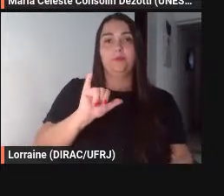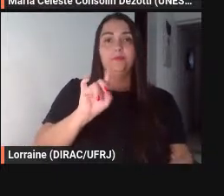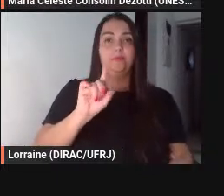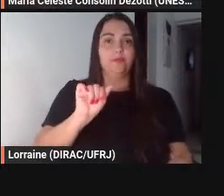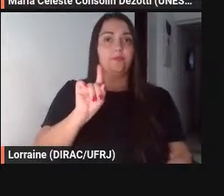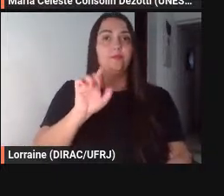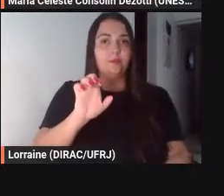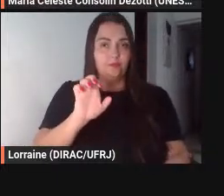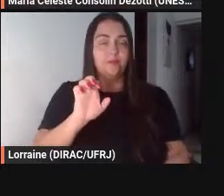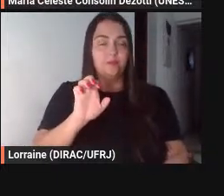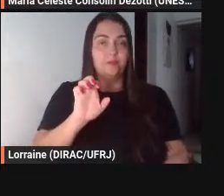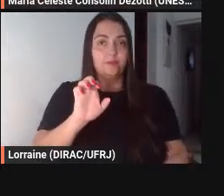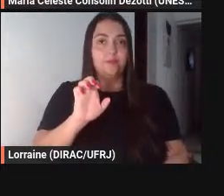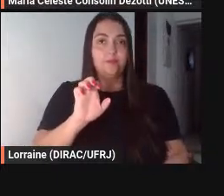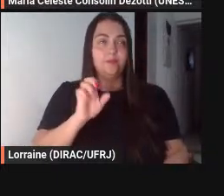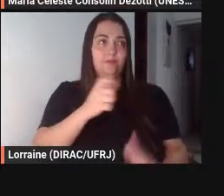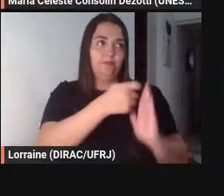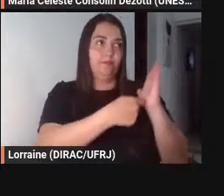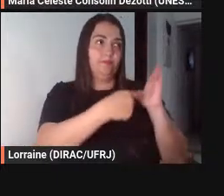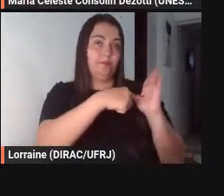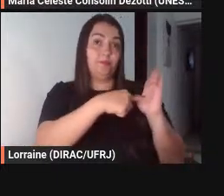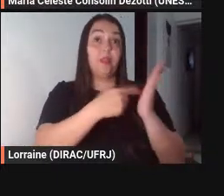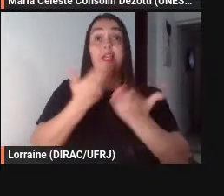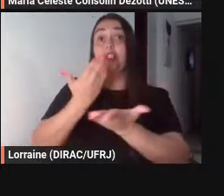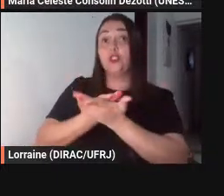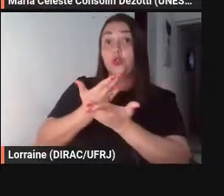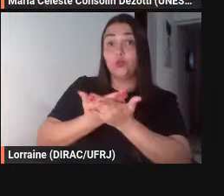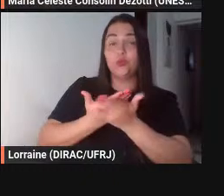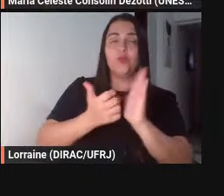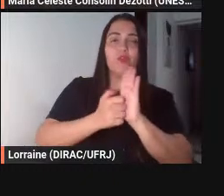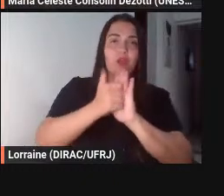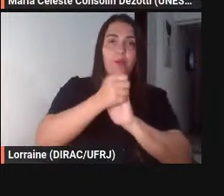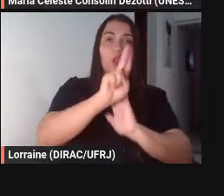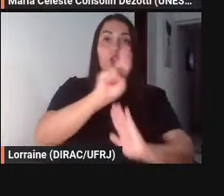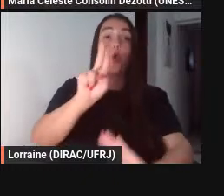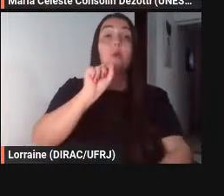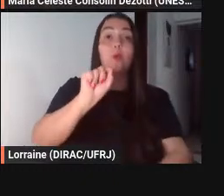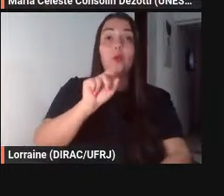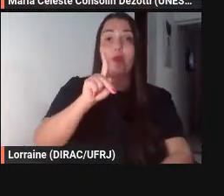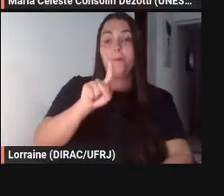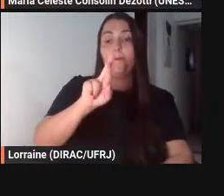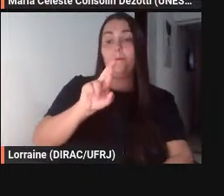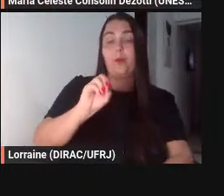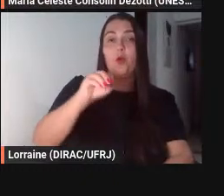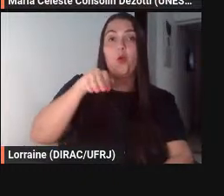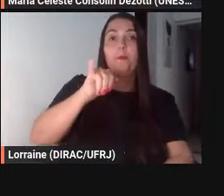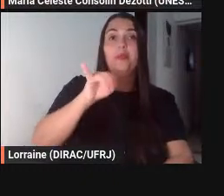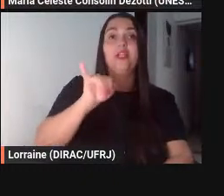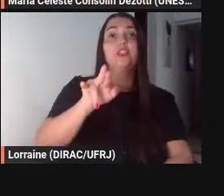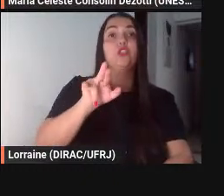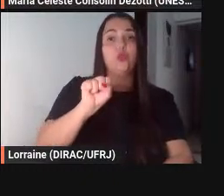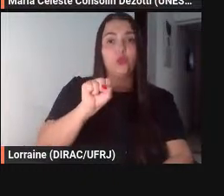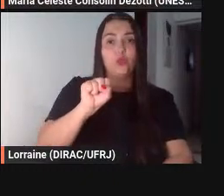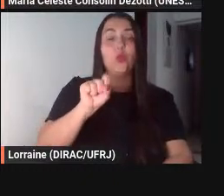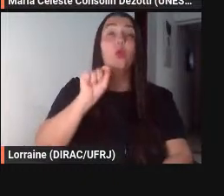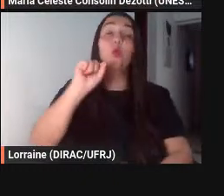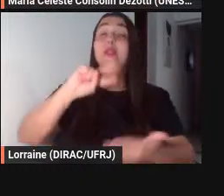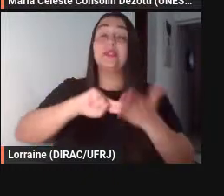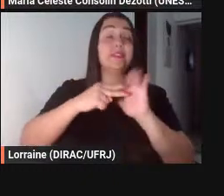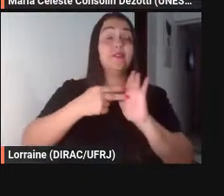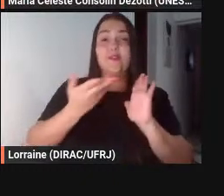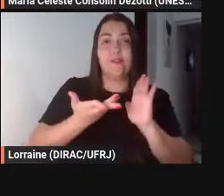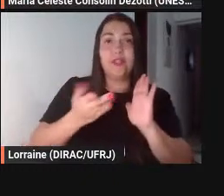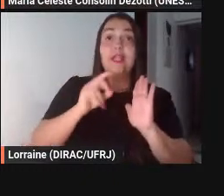recebe nos estudos da fábula o nome de promítio se esse texto estiver